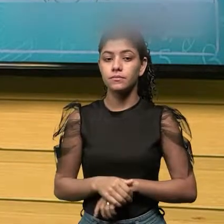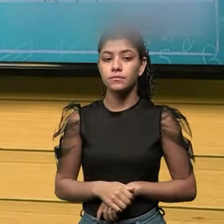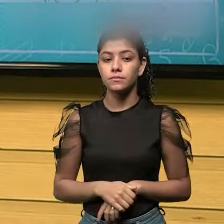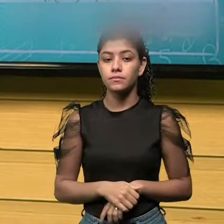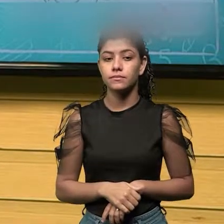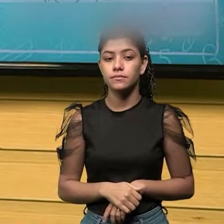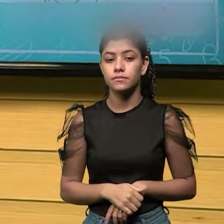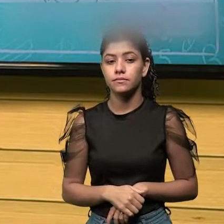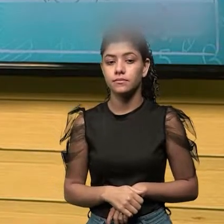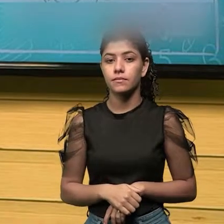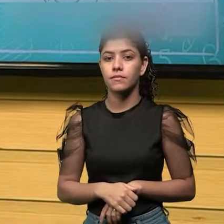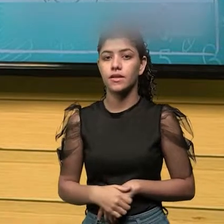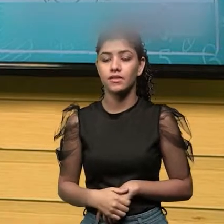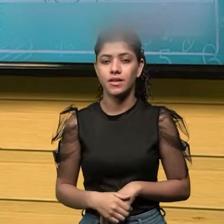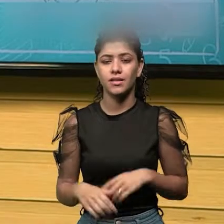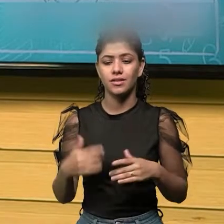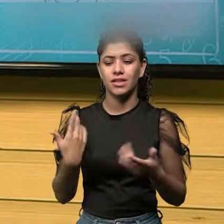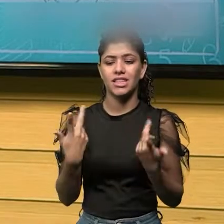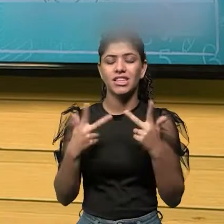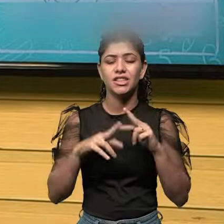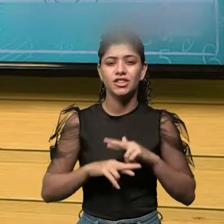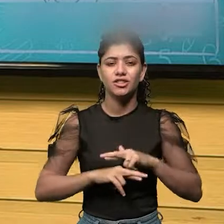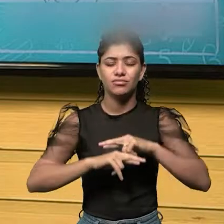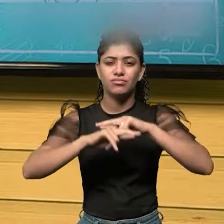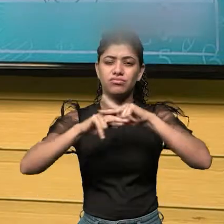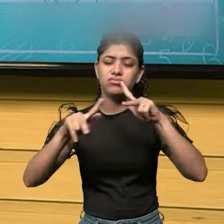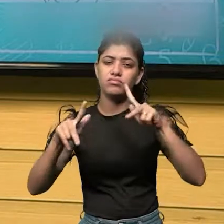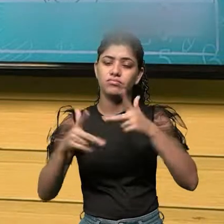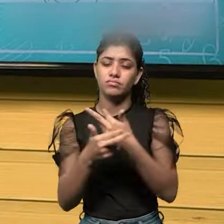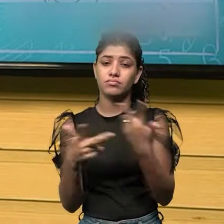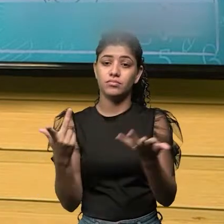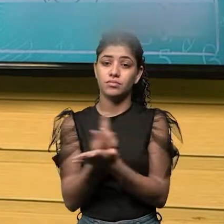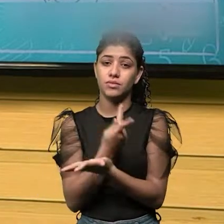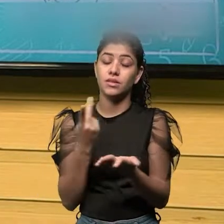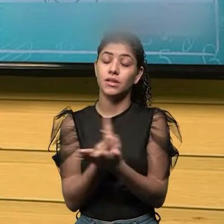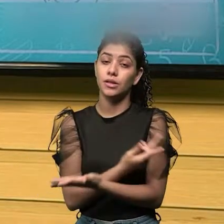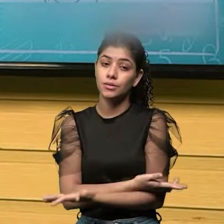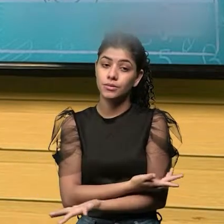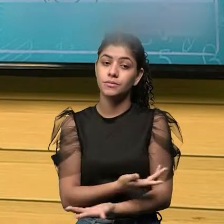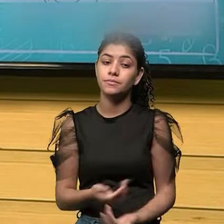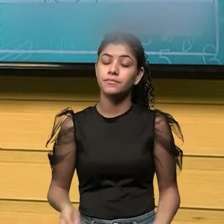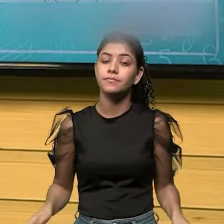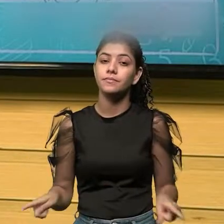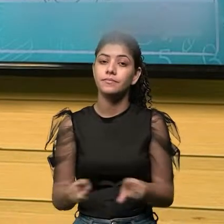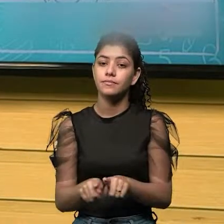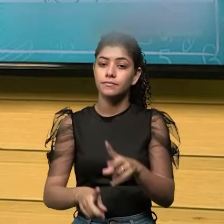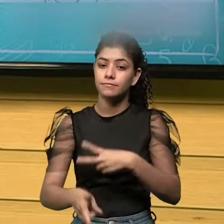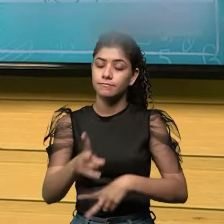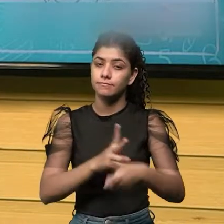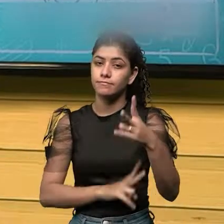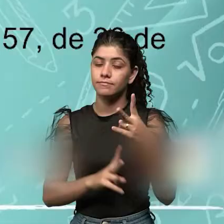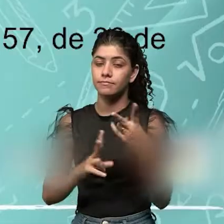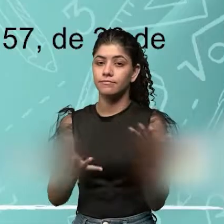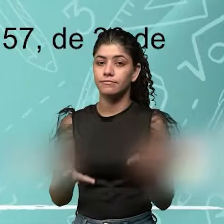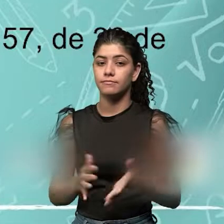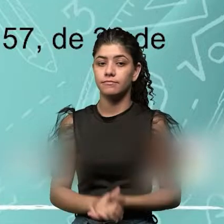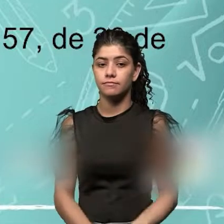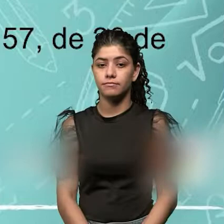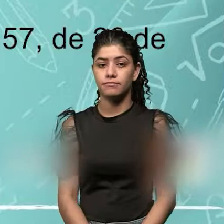muito inexata. Os erros de medição nessa época eram muito frequentes por conta disso.